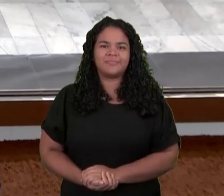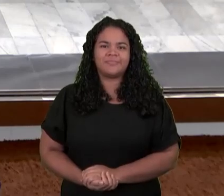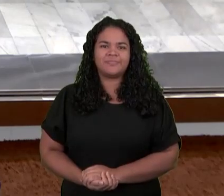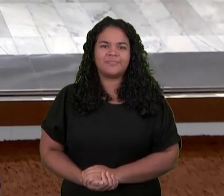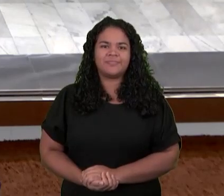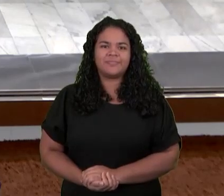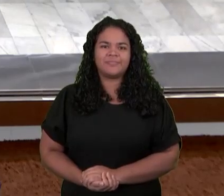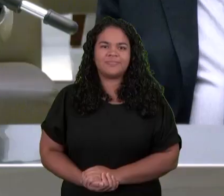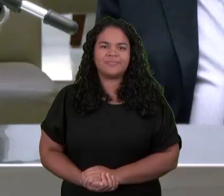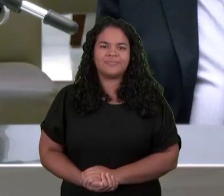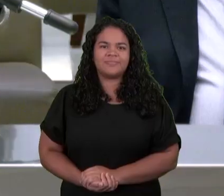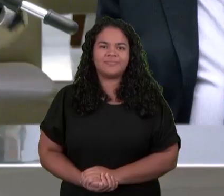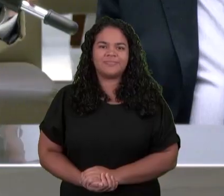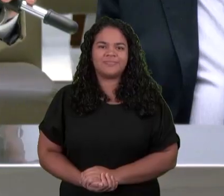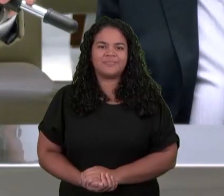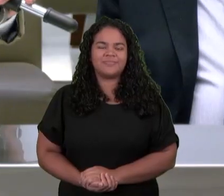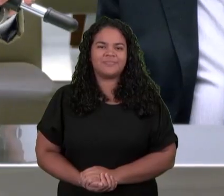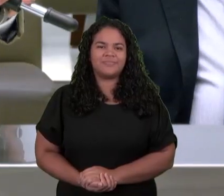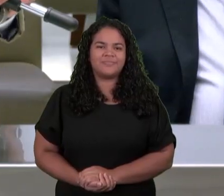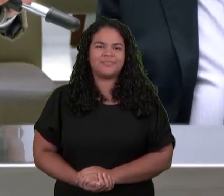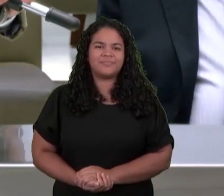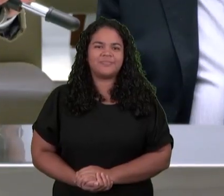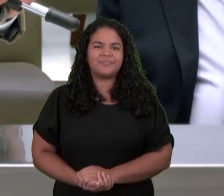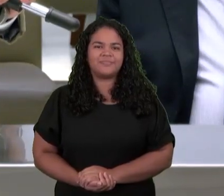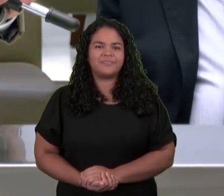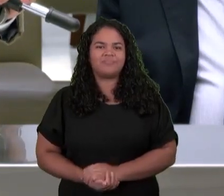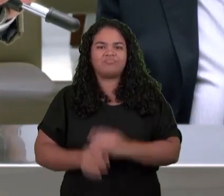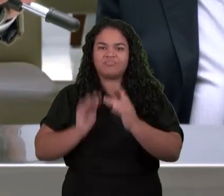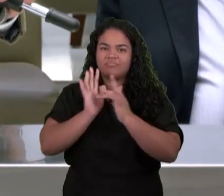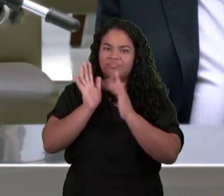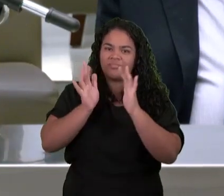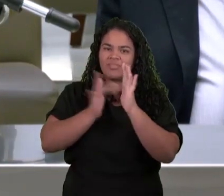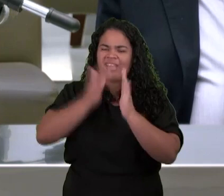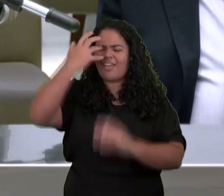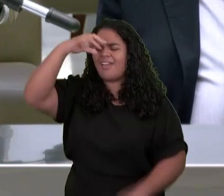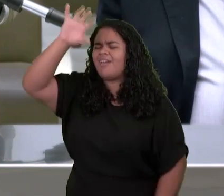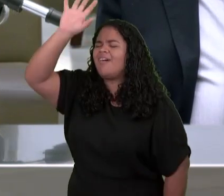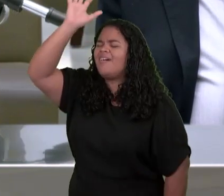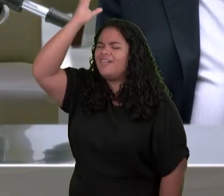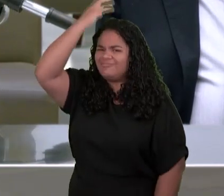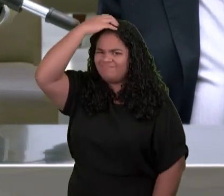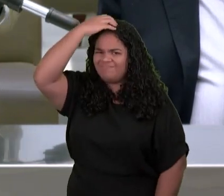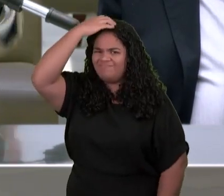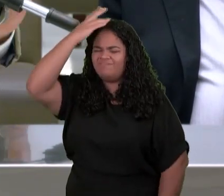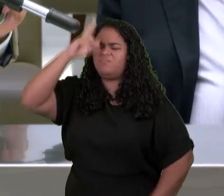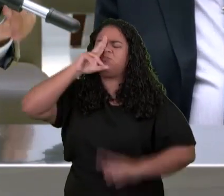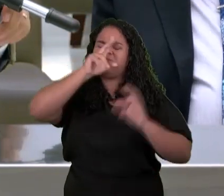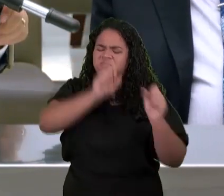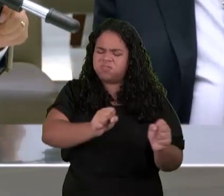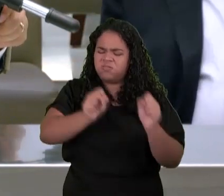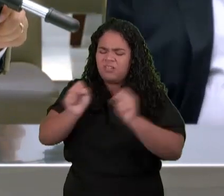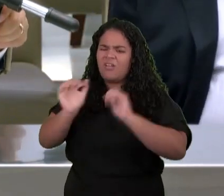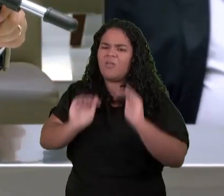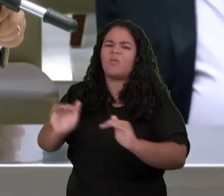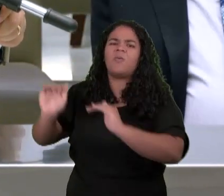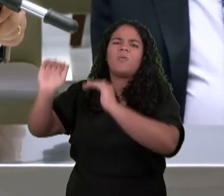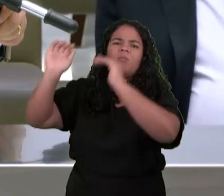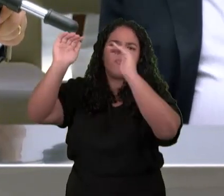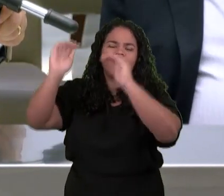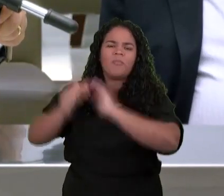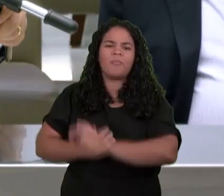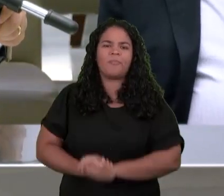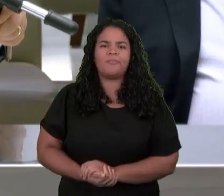Ele Ele o Leão Da tribo De Judá A raiz De Davi E ele Diz Para